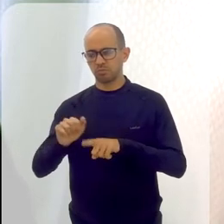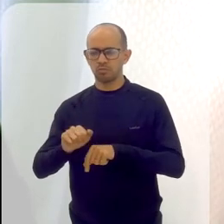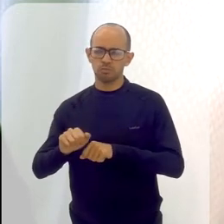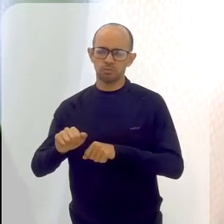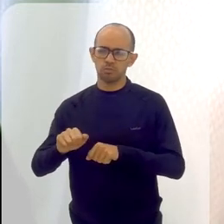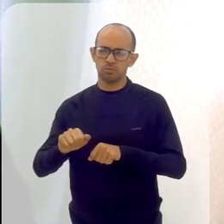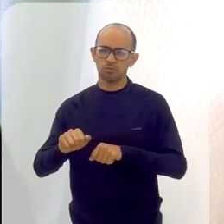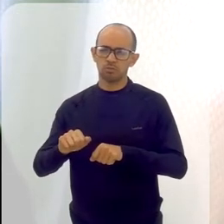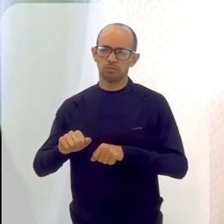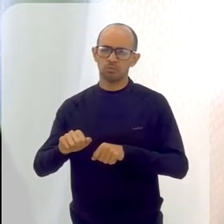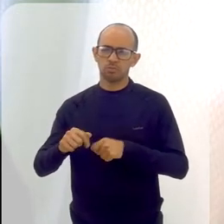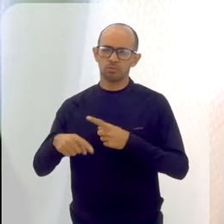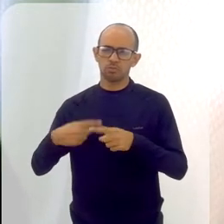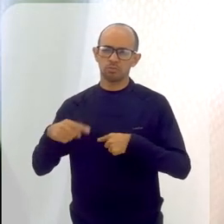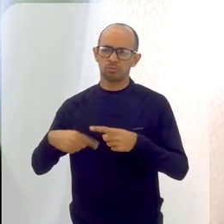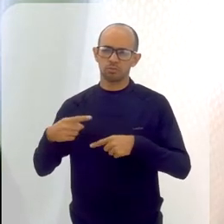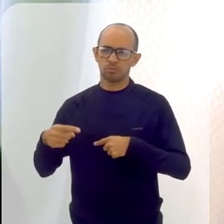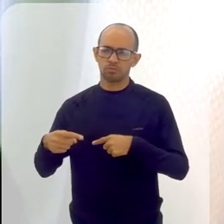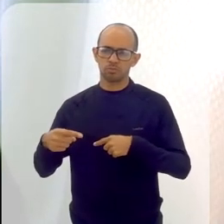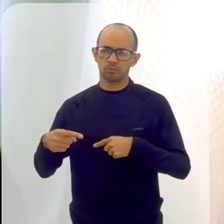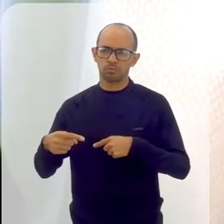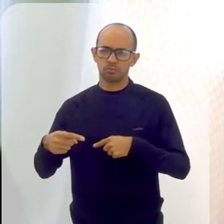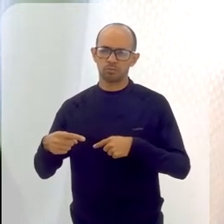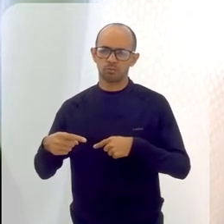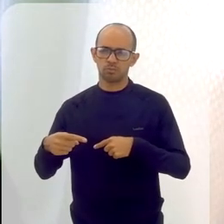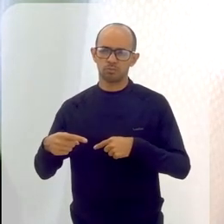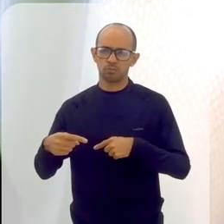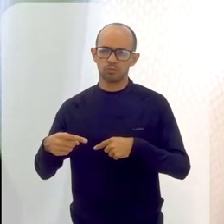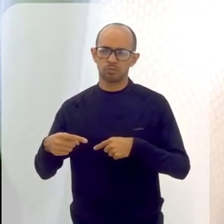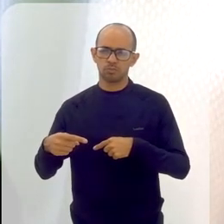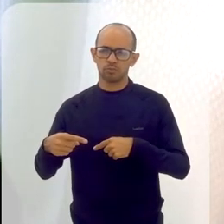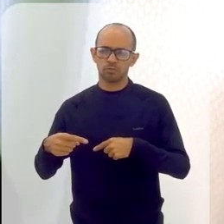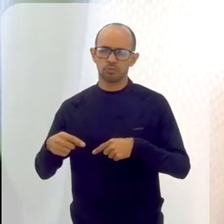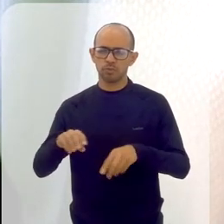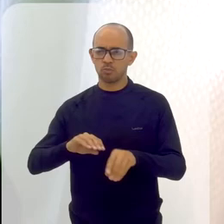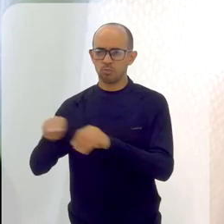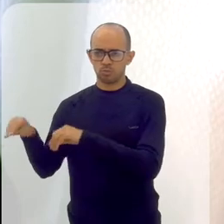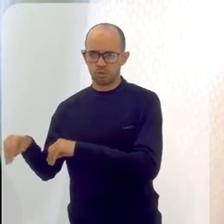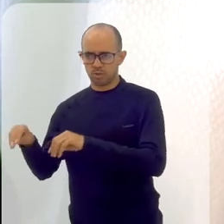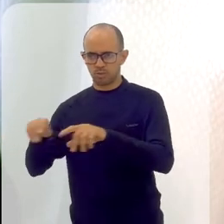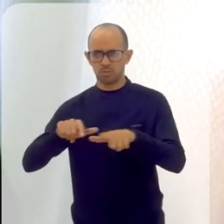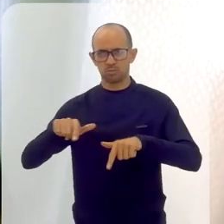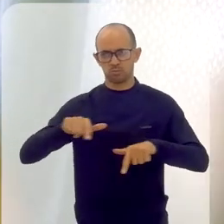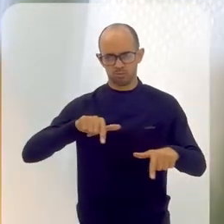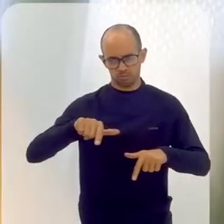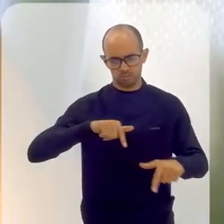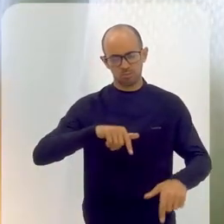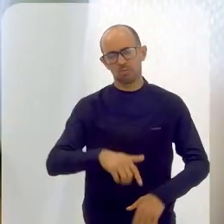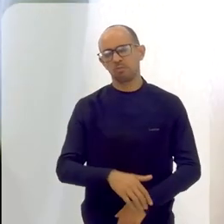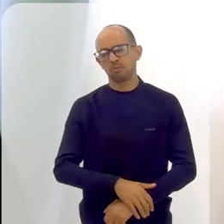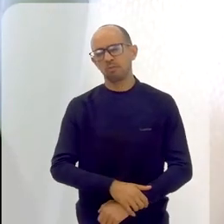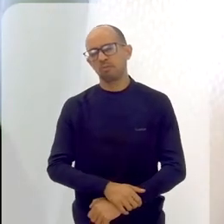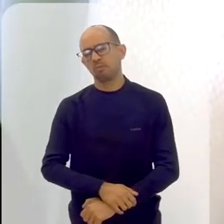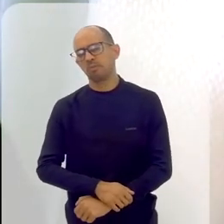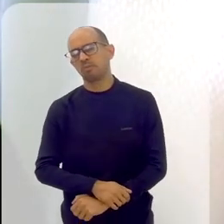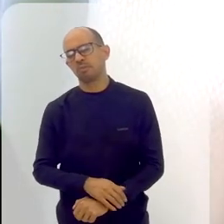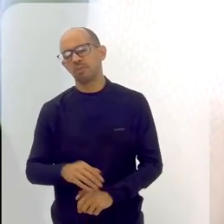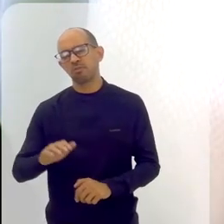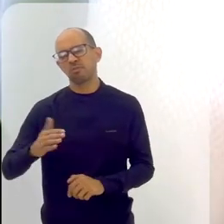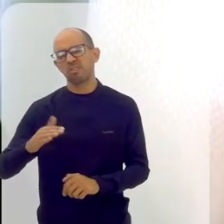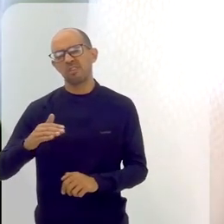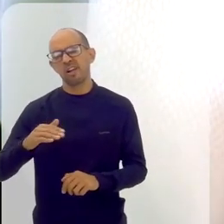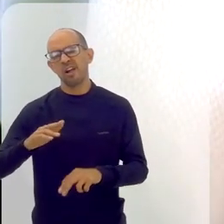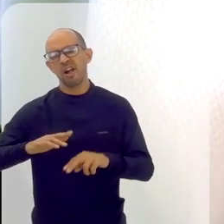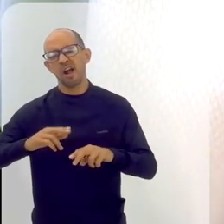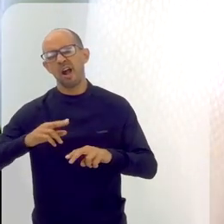de lá, eu acabei sendo arte educador em museu, porque eu fiz esse trabalho, foi em